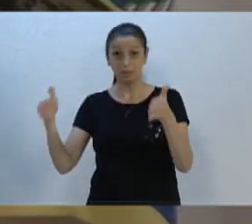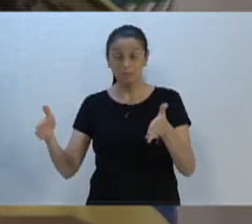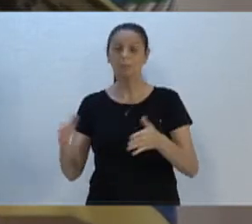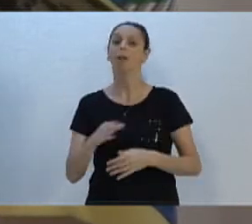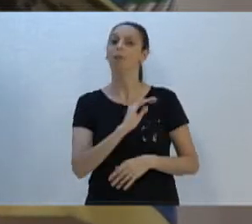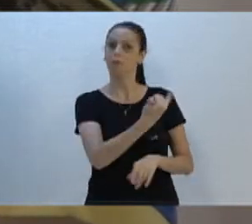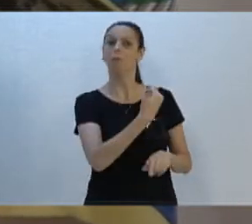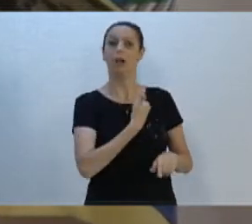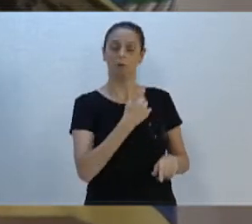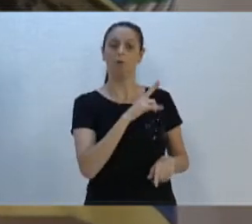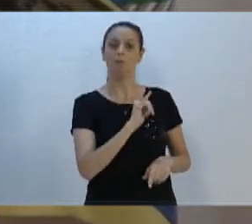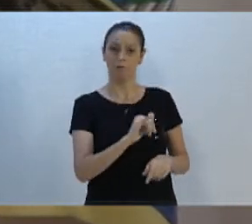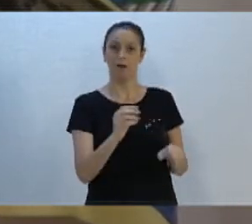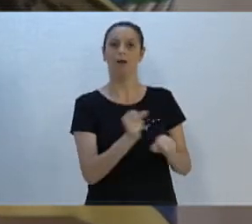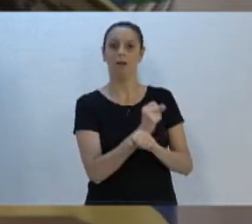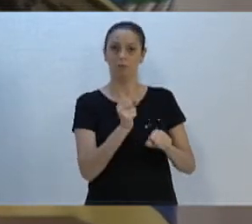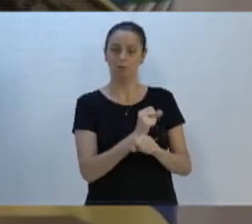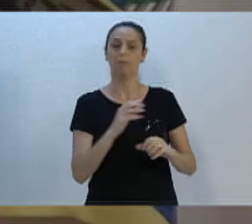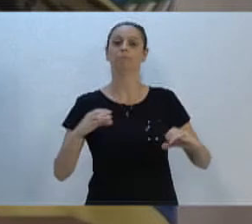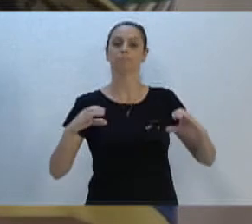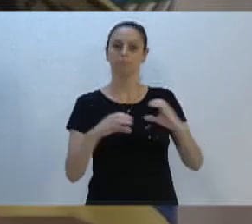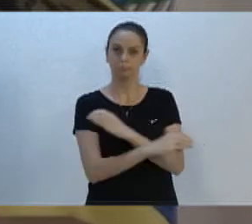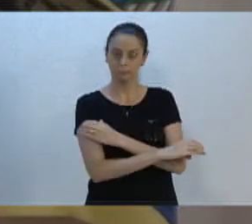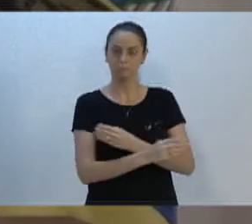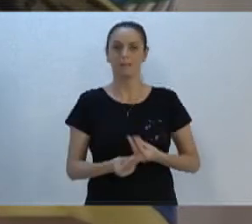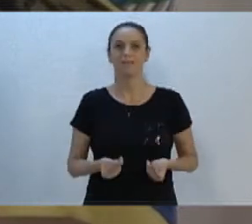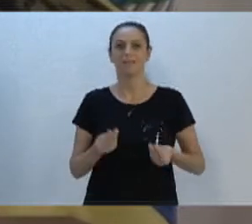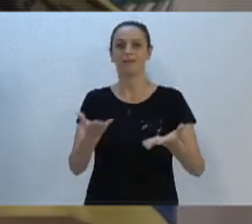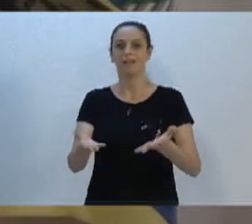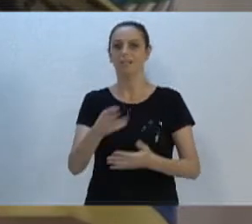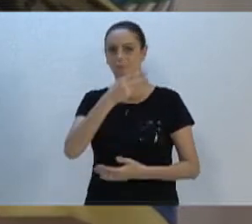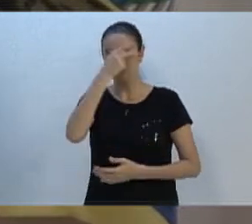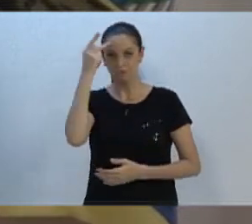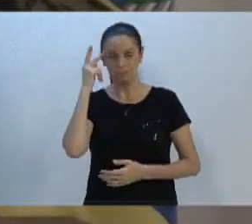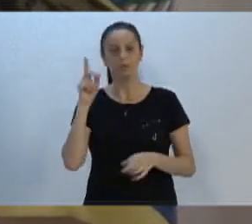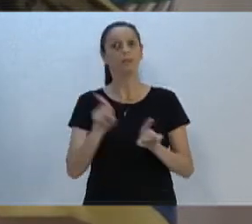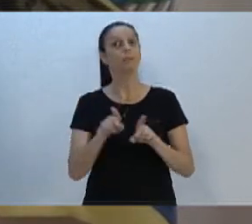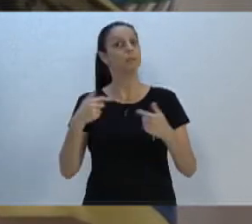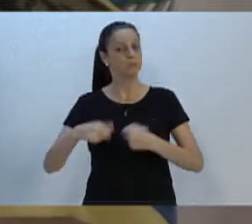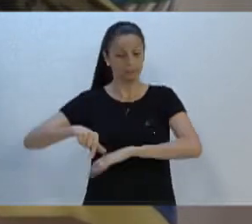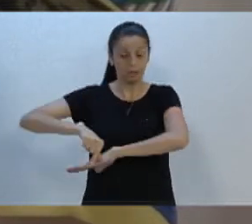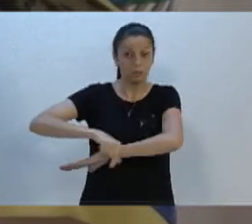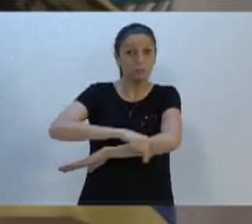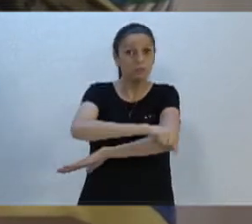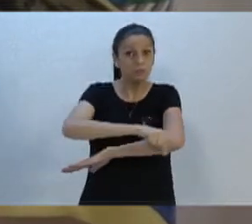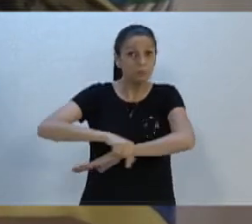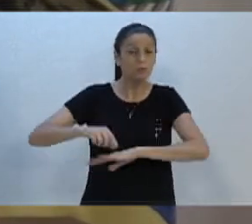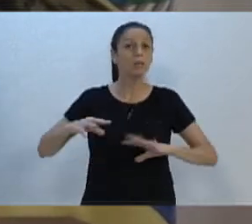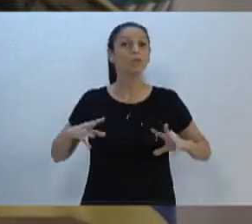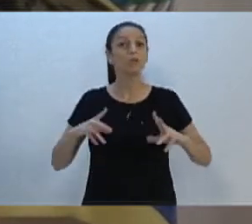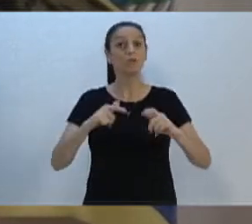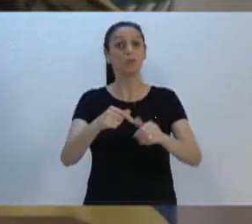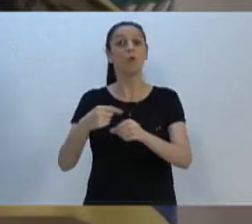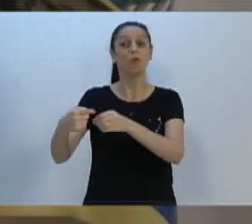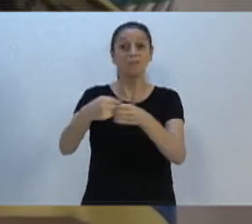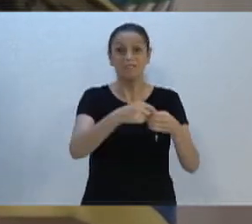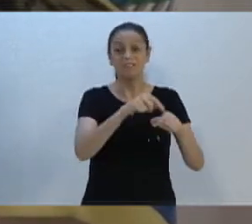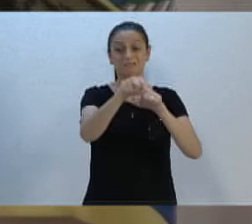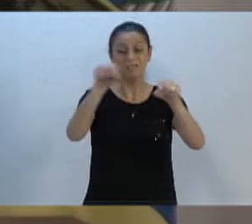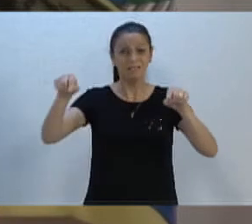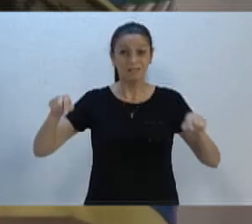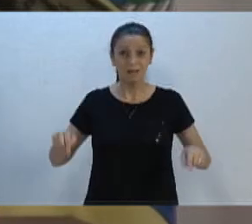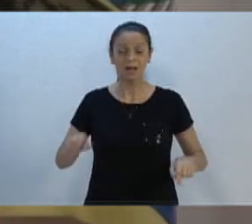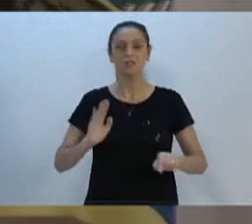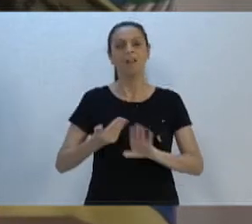atender bem a nossa gente e precisamos viabilizar passeios públicos em toda a cidade. Mas essas em especial que já